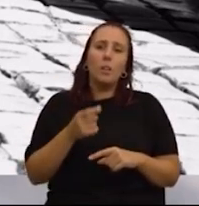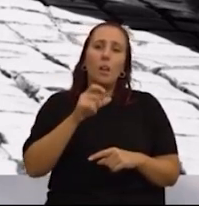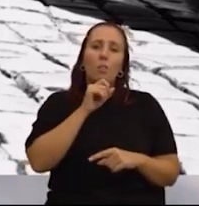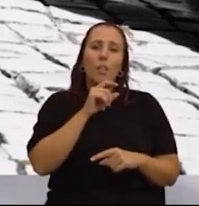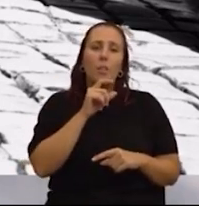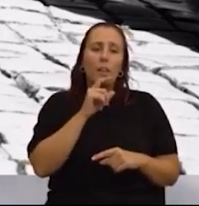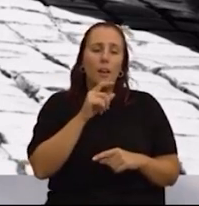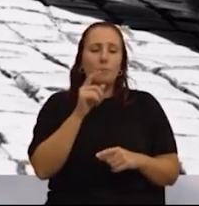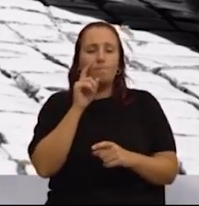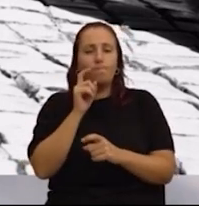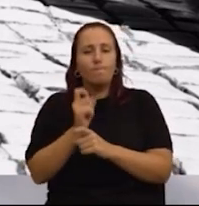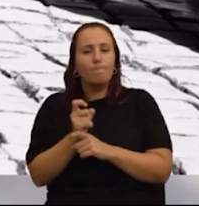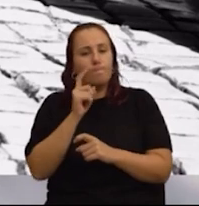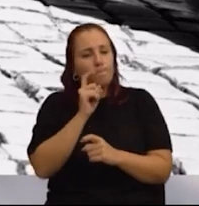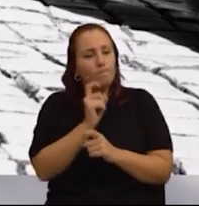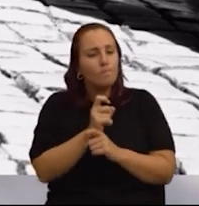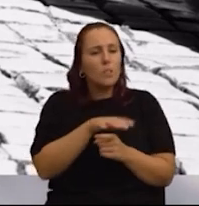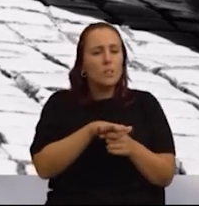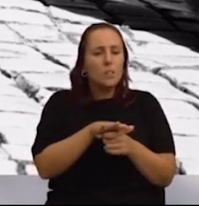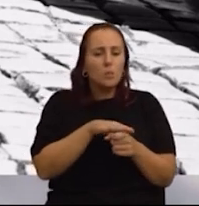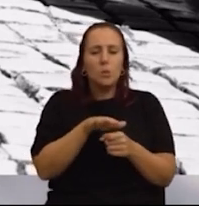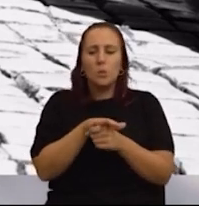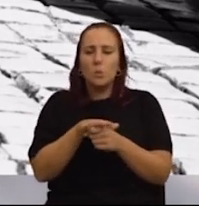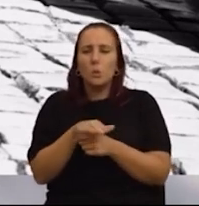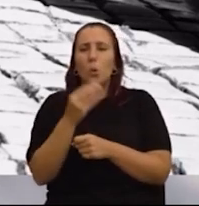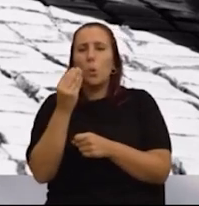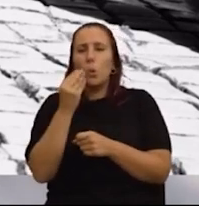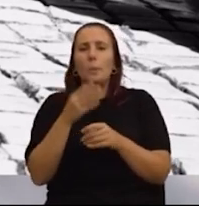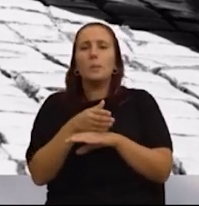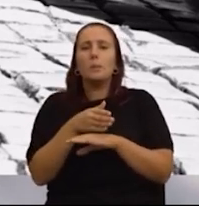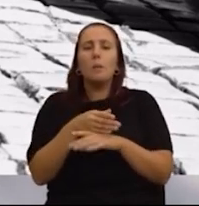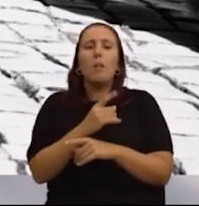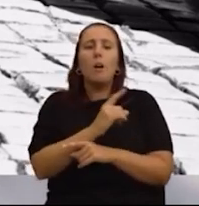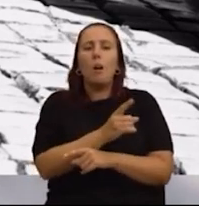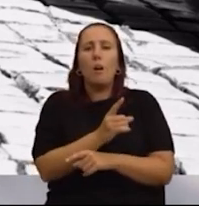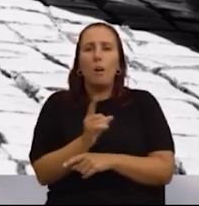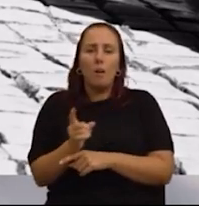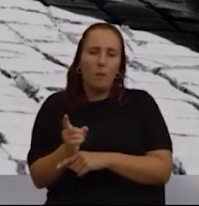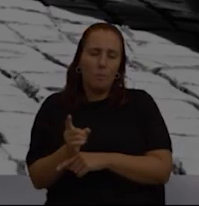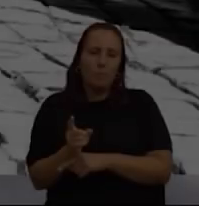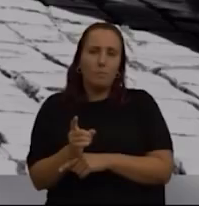possível ir fiscalizando e acompanhando a situação das acessibilidades na cidade de Lisboa.